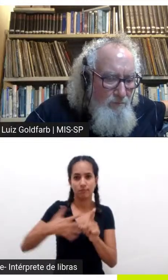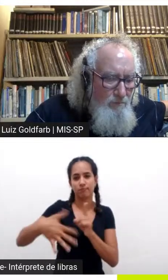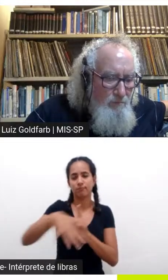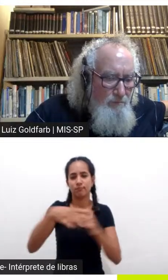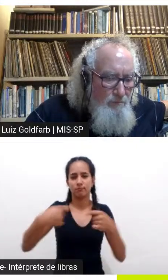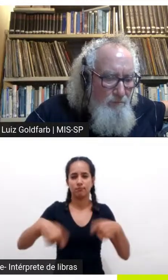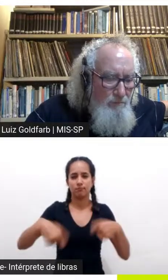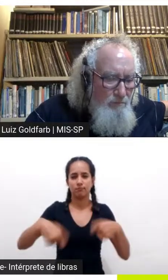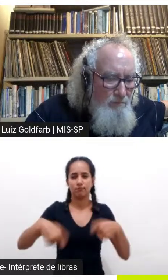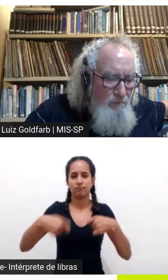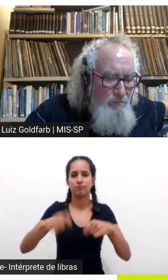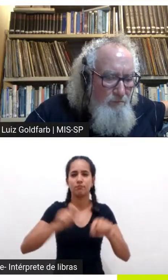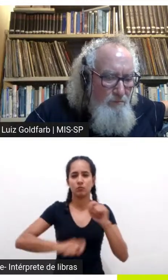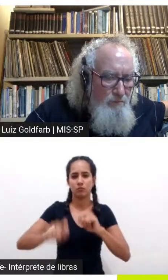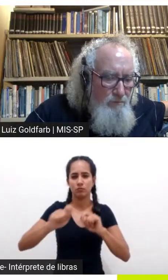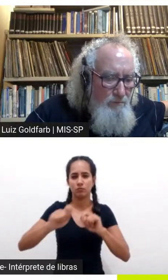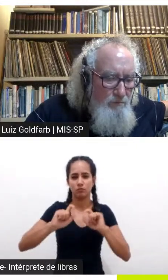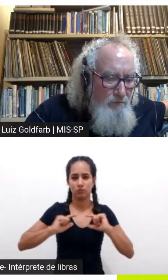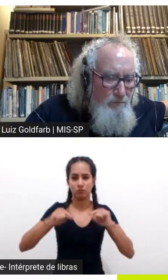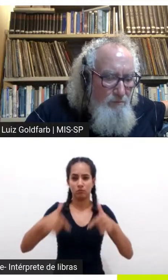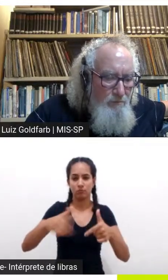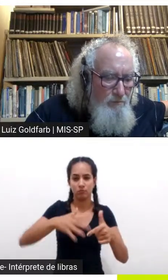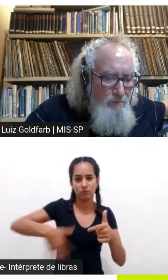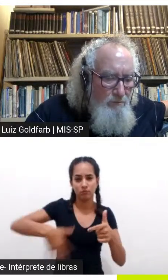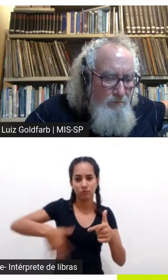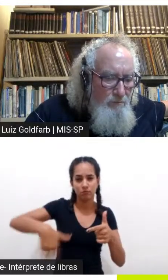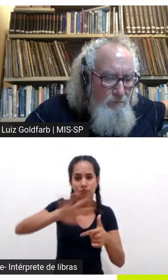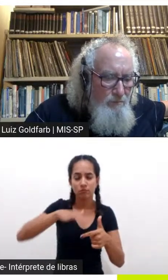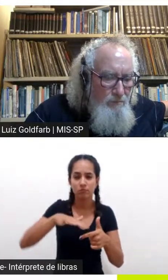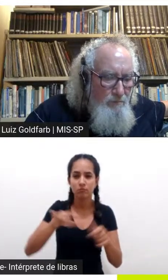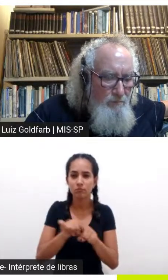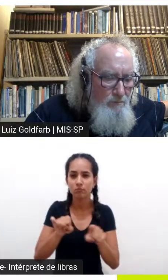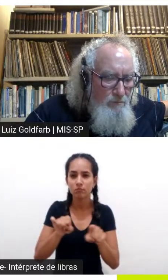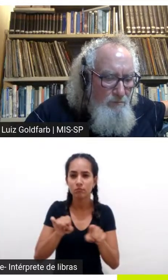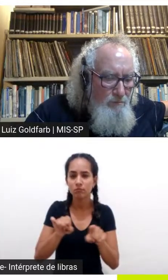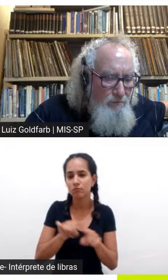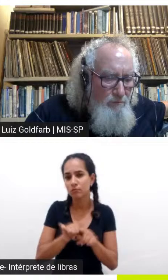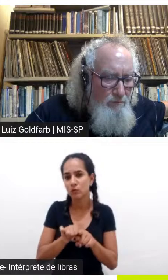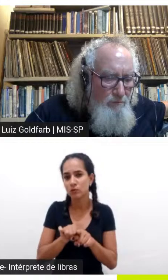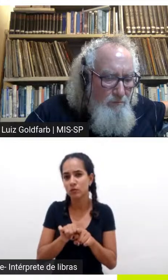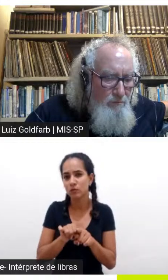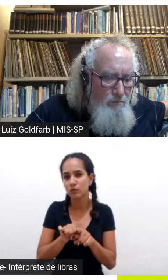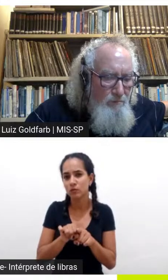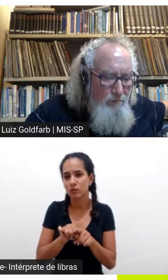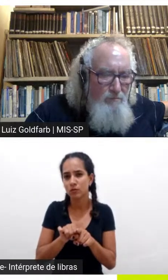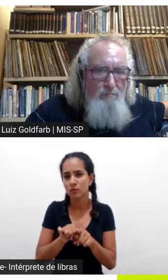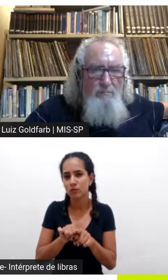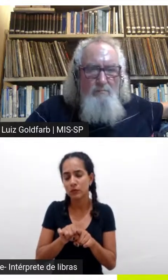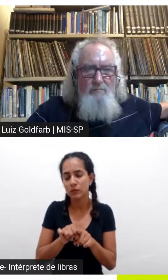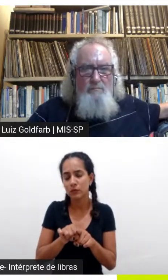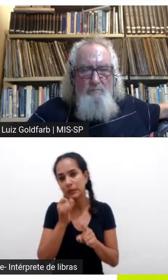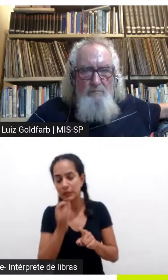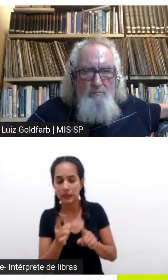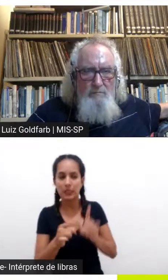potencializarmos os lados bons e tentarmos atenuar ao máximo possível os malefícios que isso vai trazer